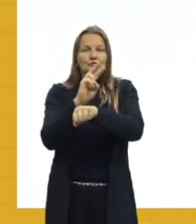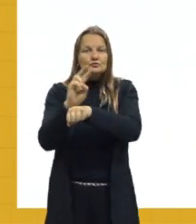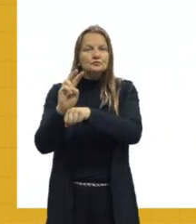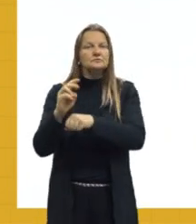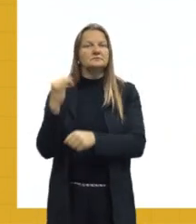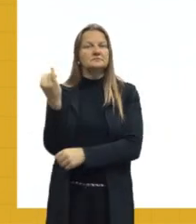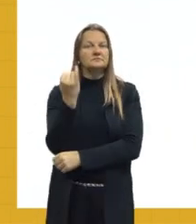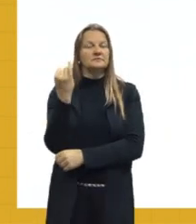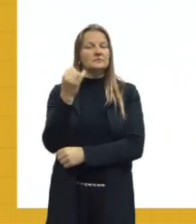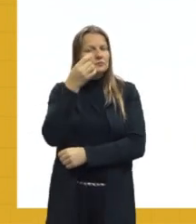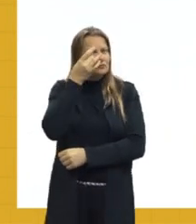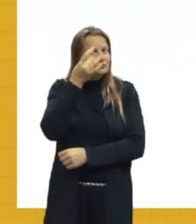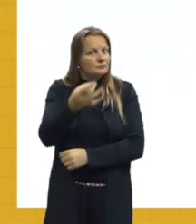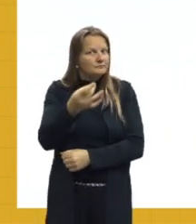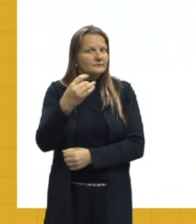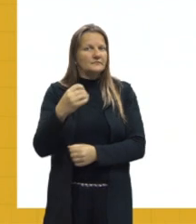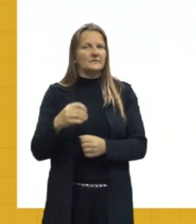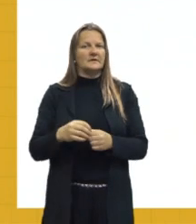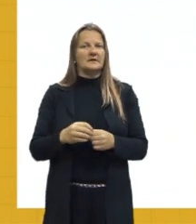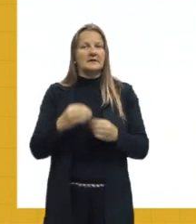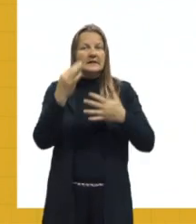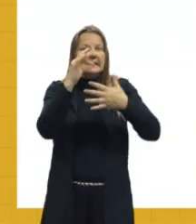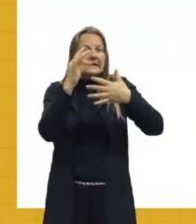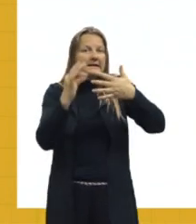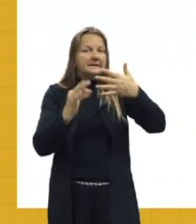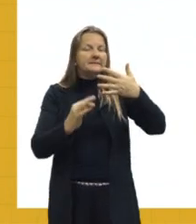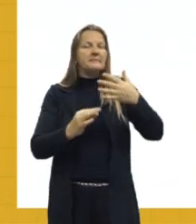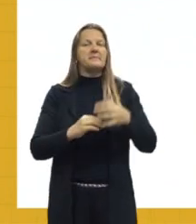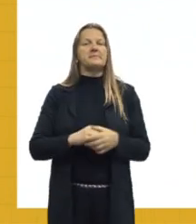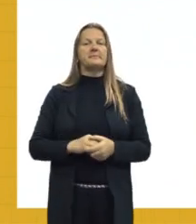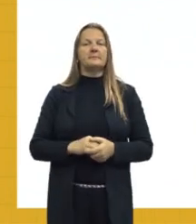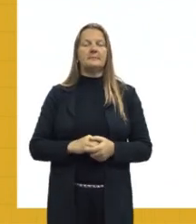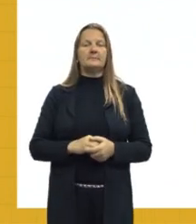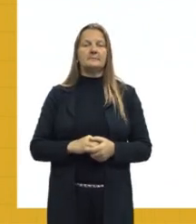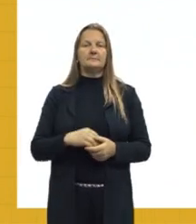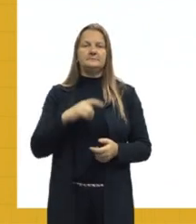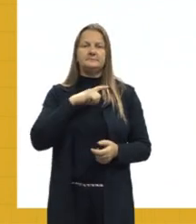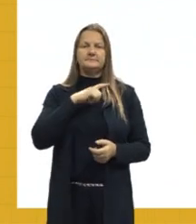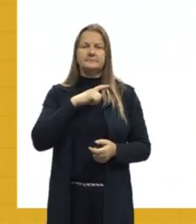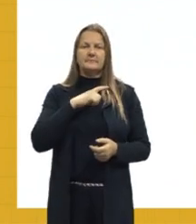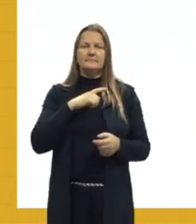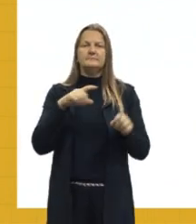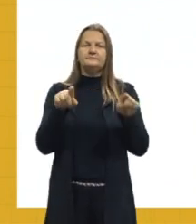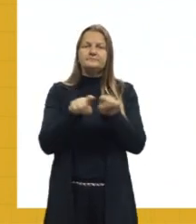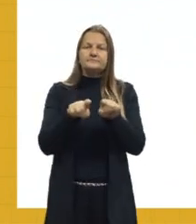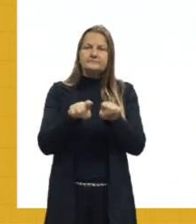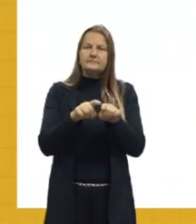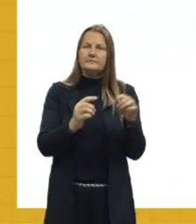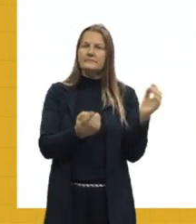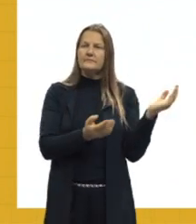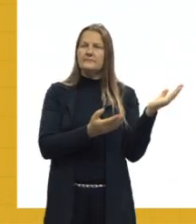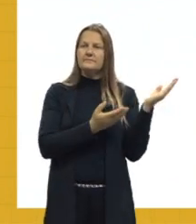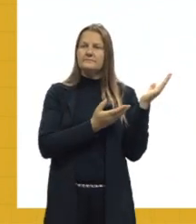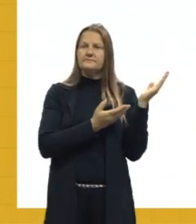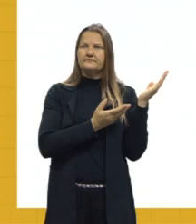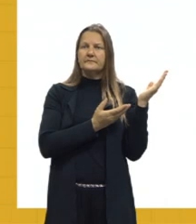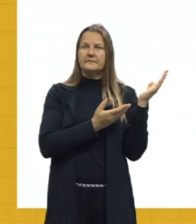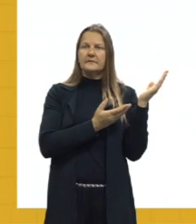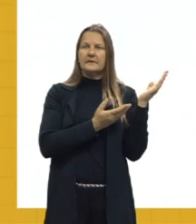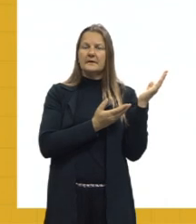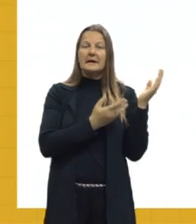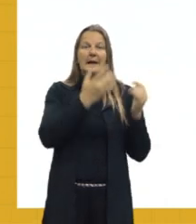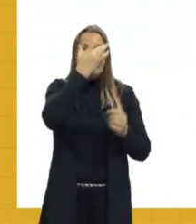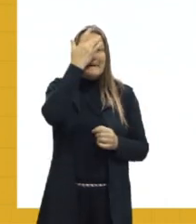a gente parar para pensar nesse déficit de conta corrente, os, vamos dizer assim, os turistas